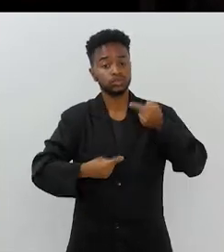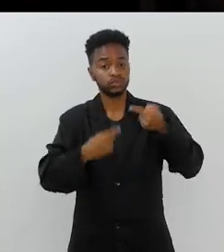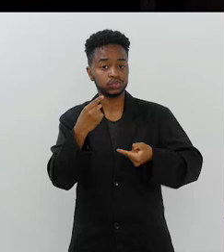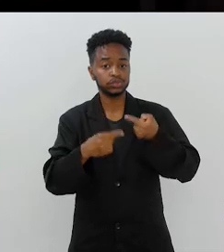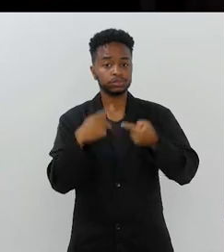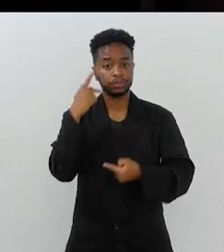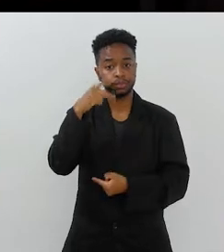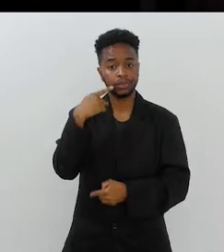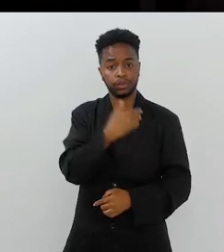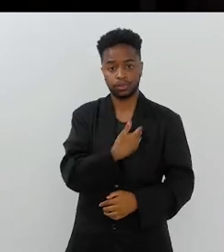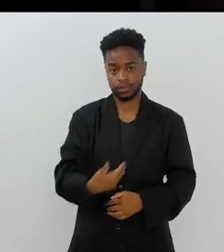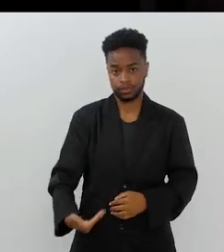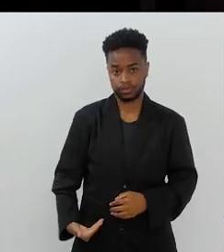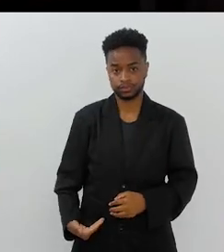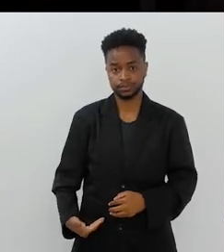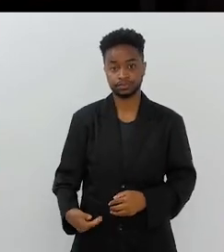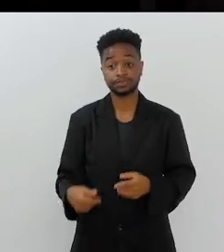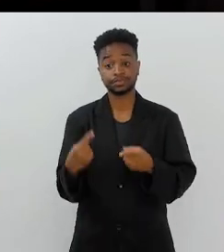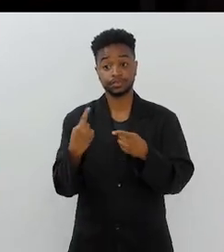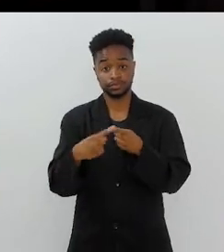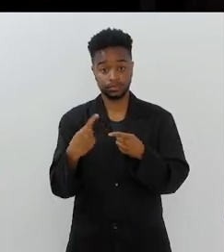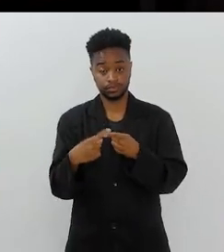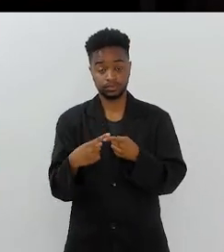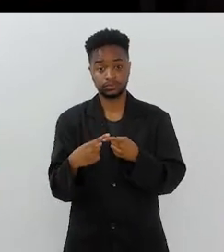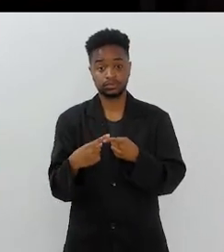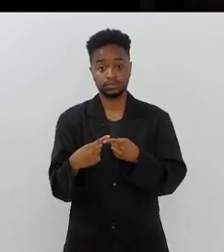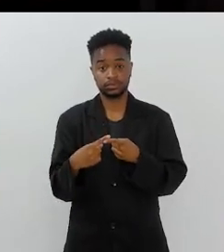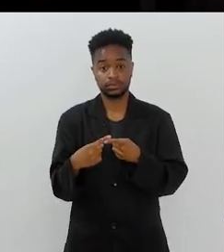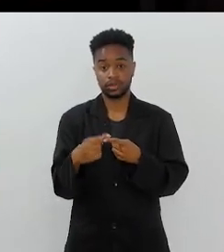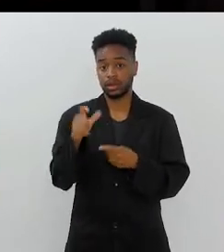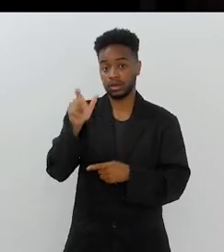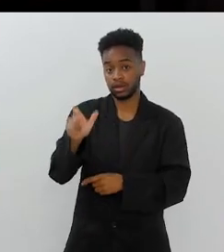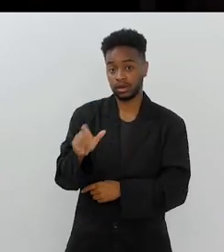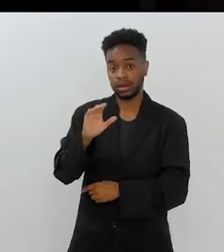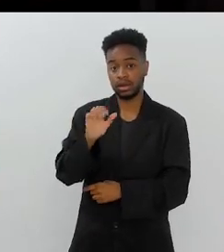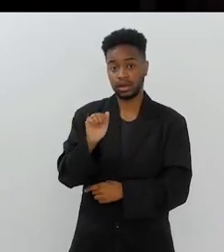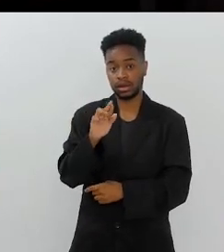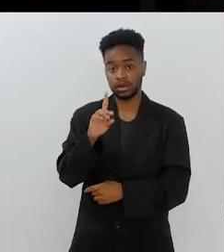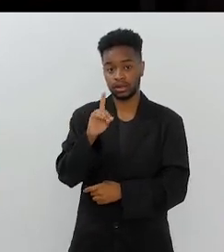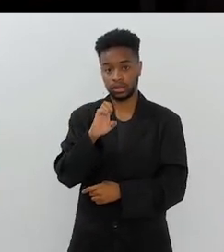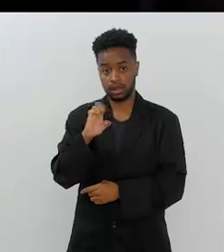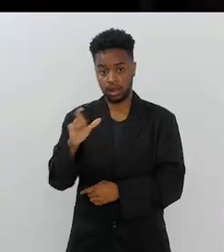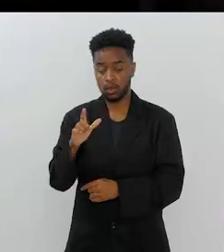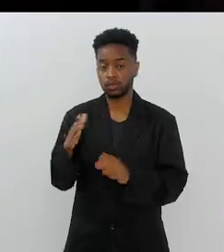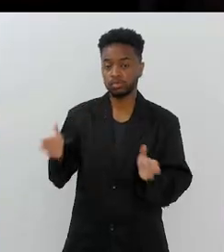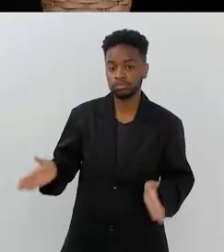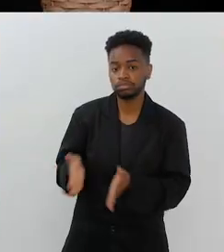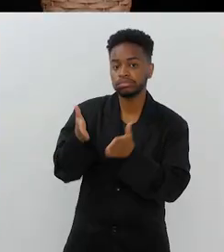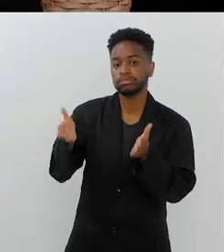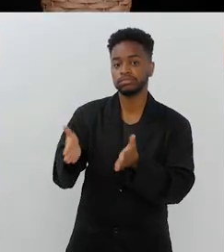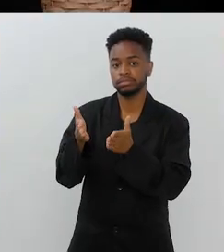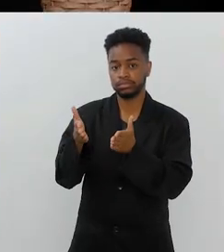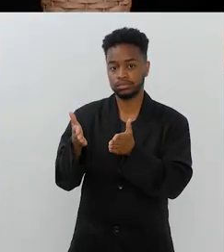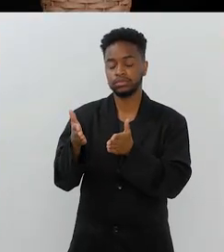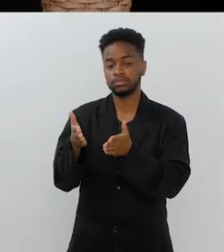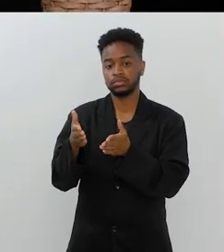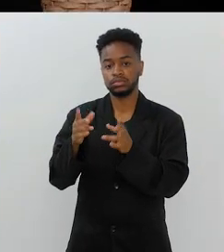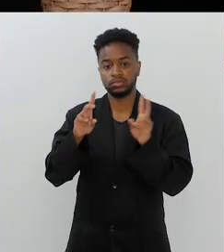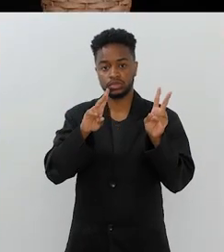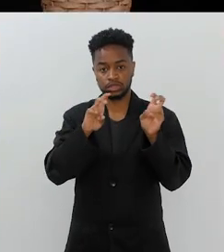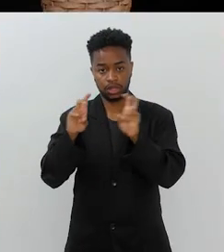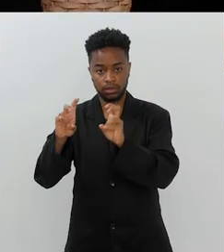trabalhando na questão de uma política pública. Porque, o próprio cardeal, que é um grande incentivador, Dom Arani,